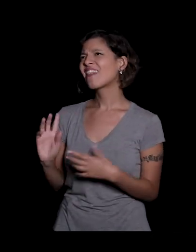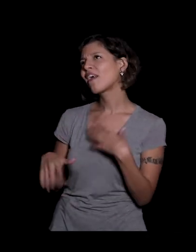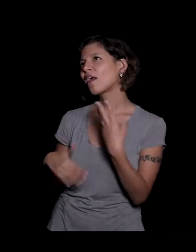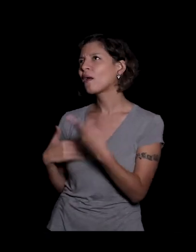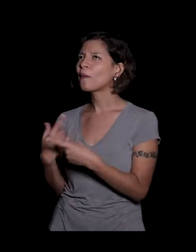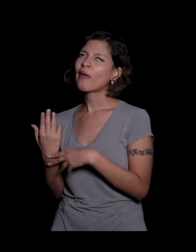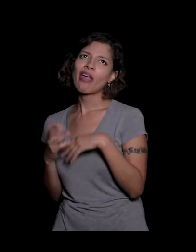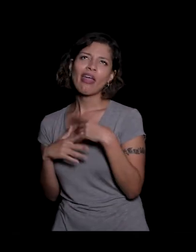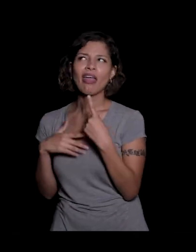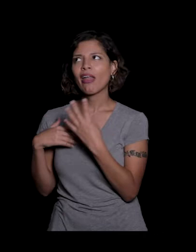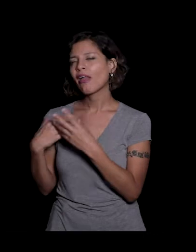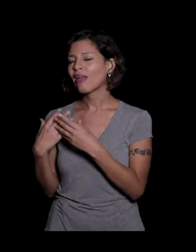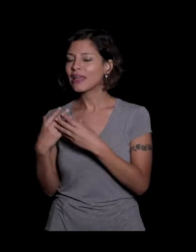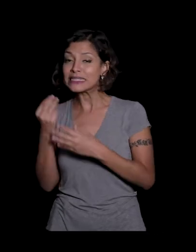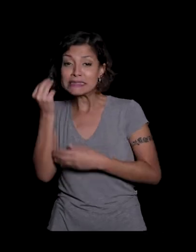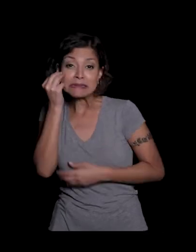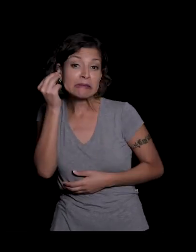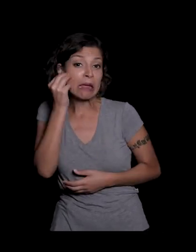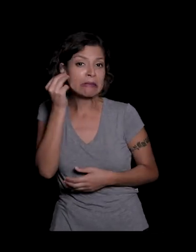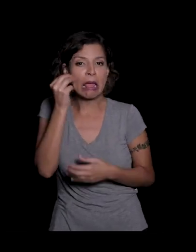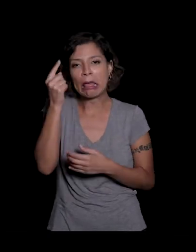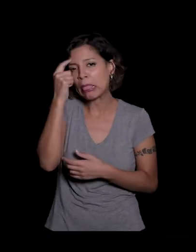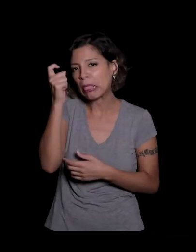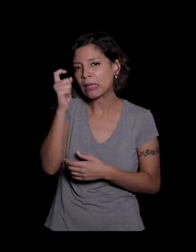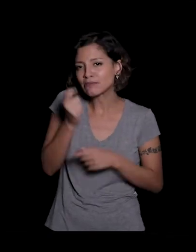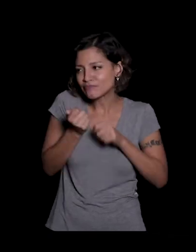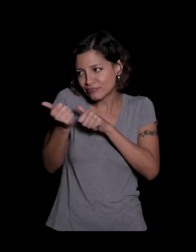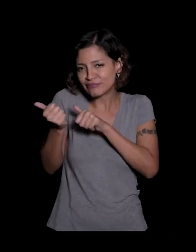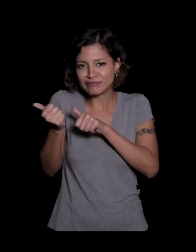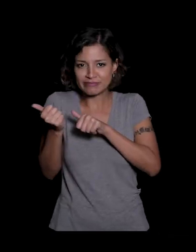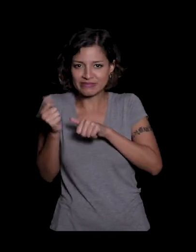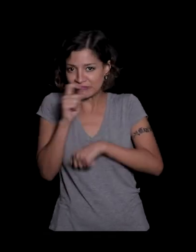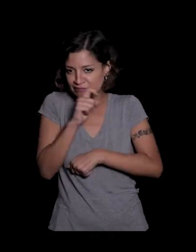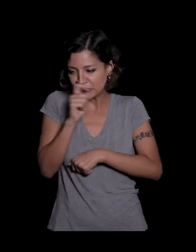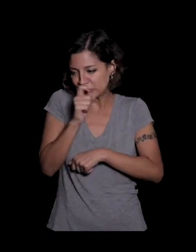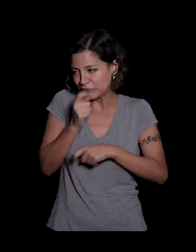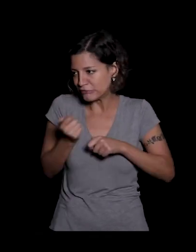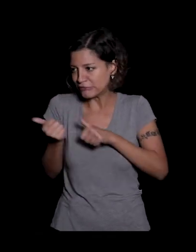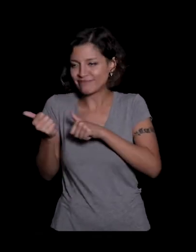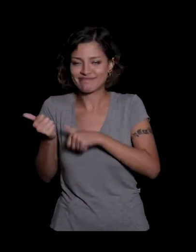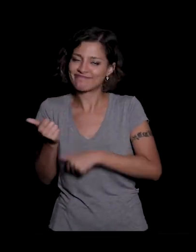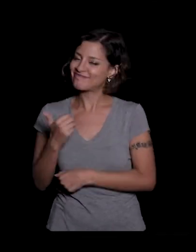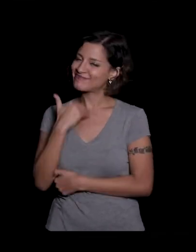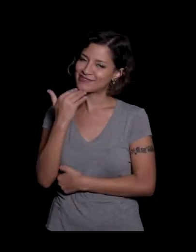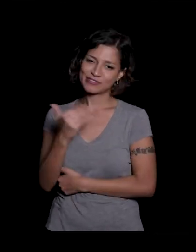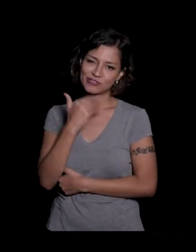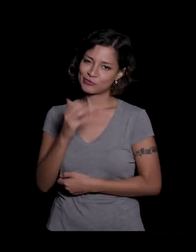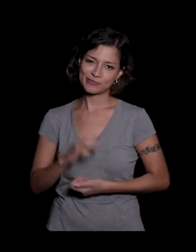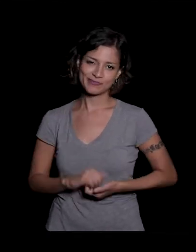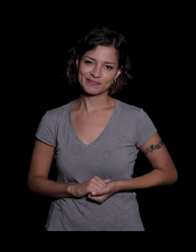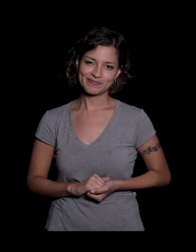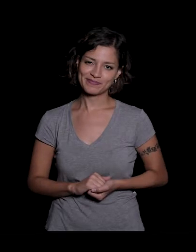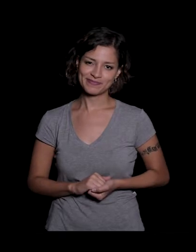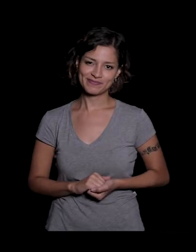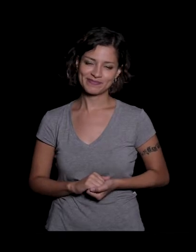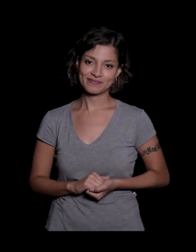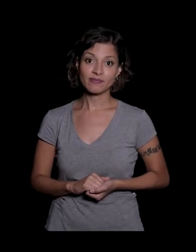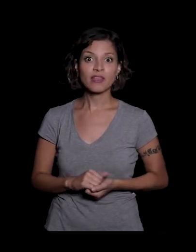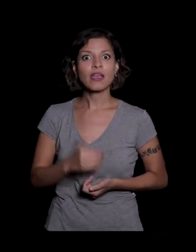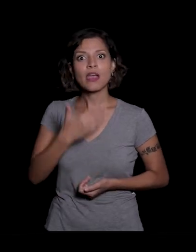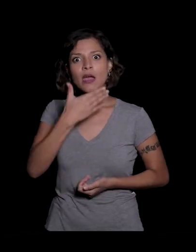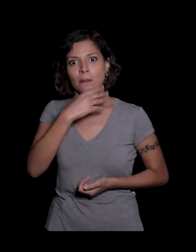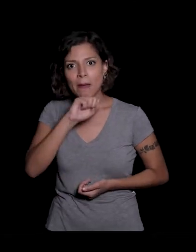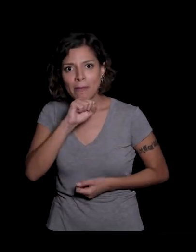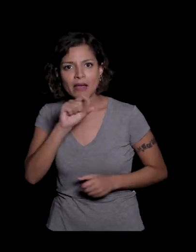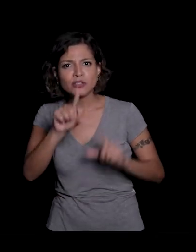uma coisa eu quis inventar não rolou mesmo e os namorados que ele me arranjava eram